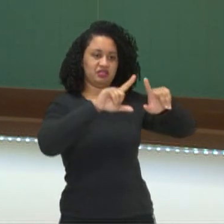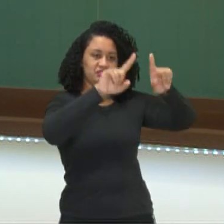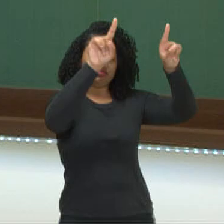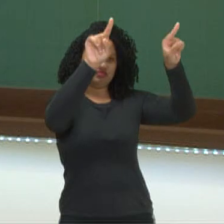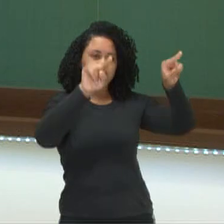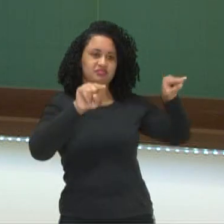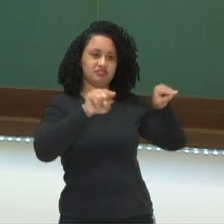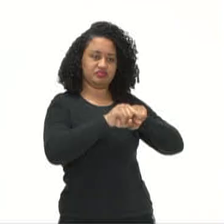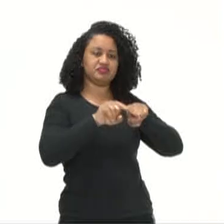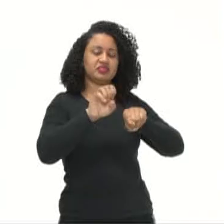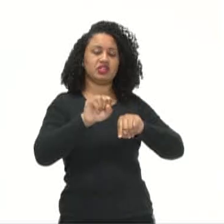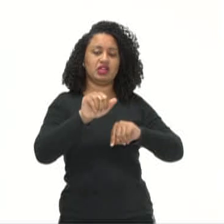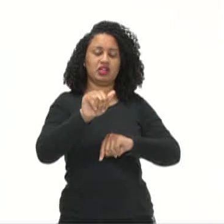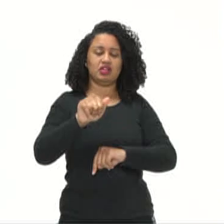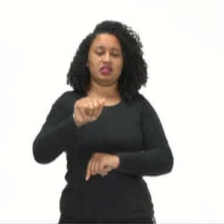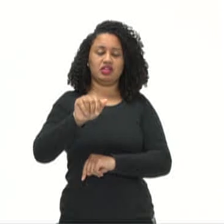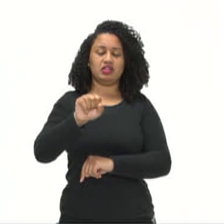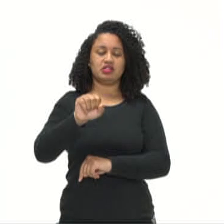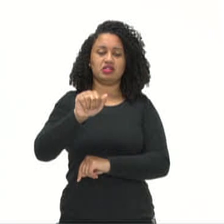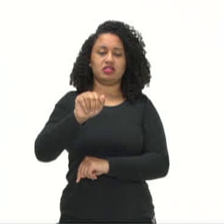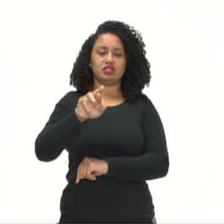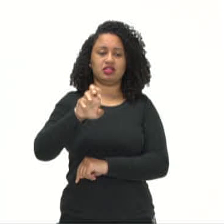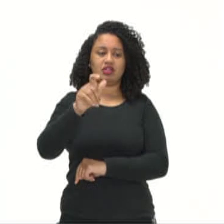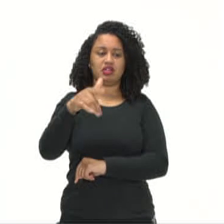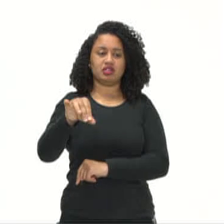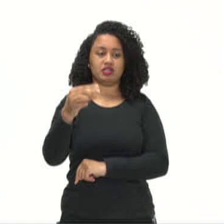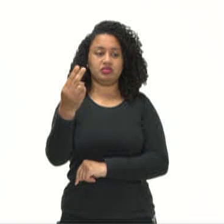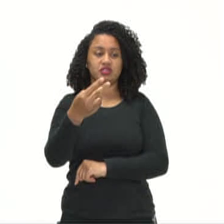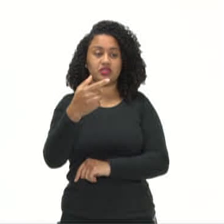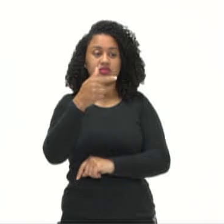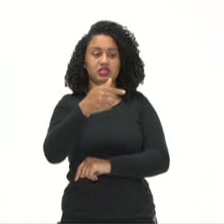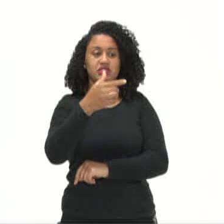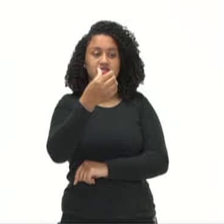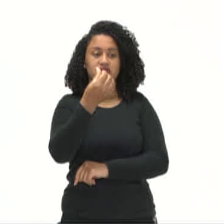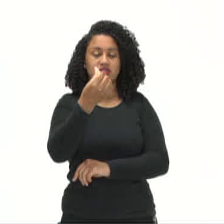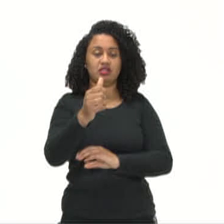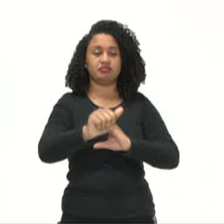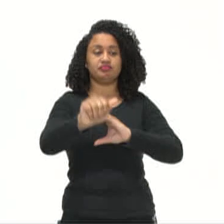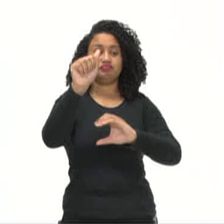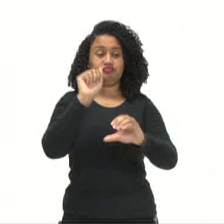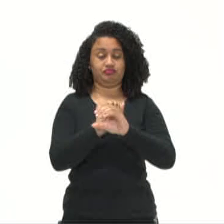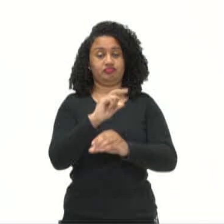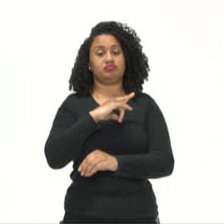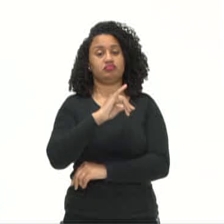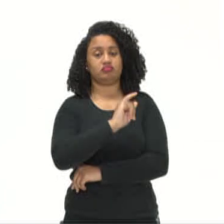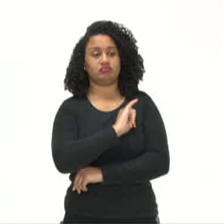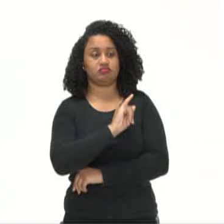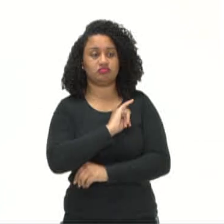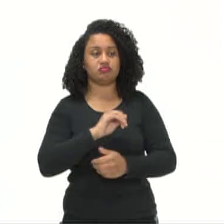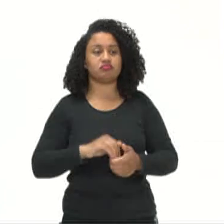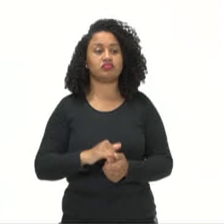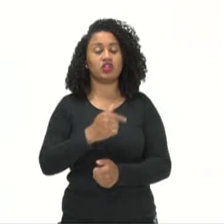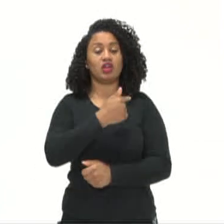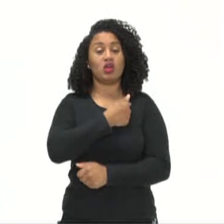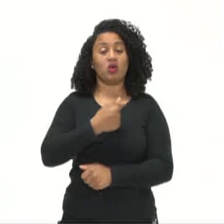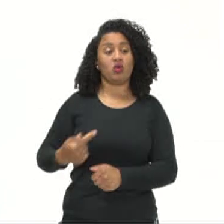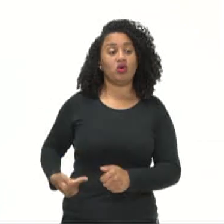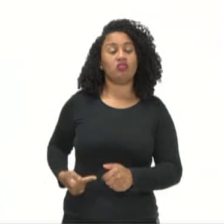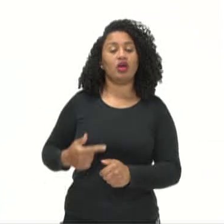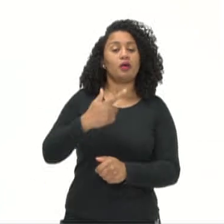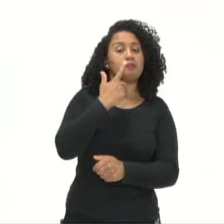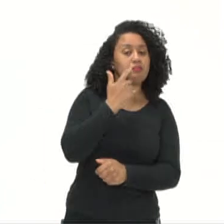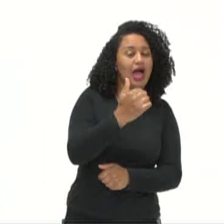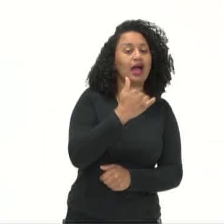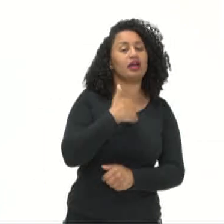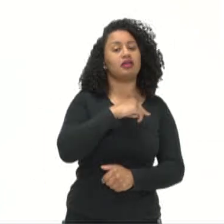Sargão II, 716 a.C. no Iraque. Também o governo era passado de pai para filho